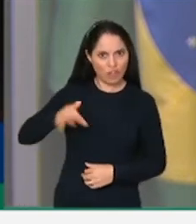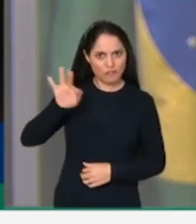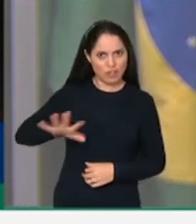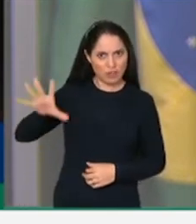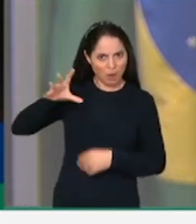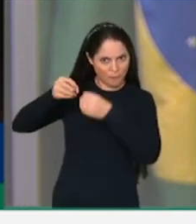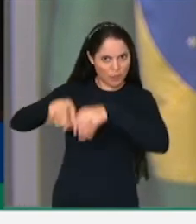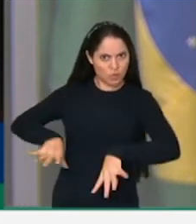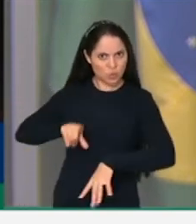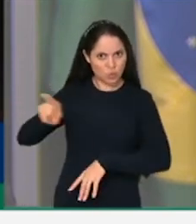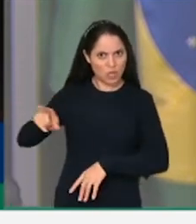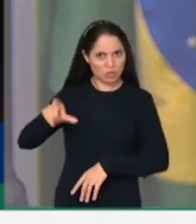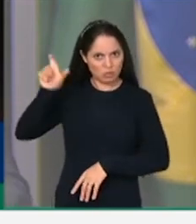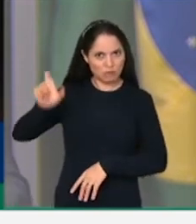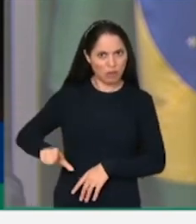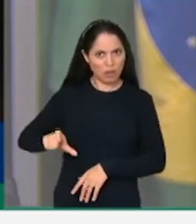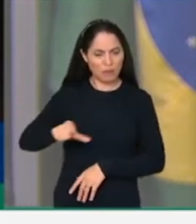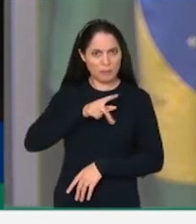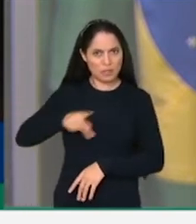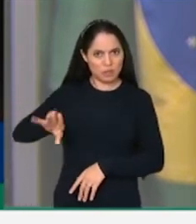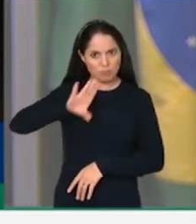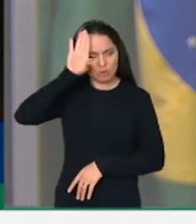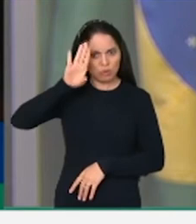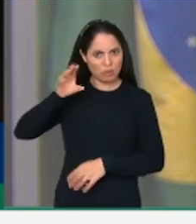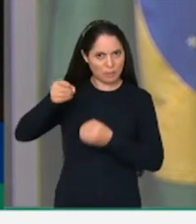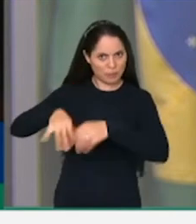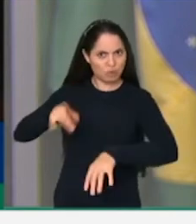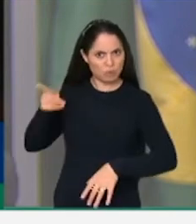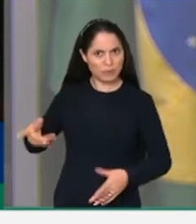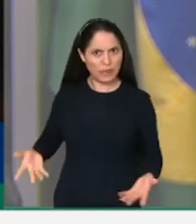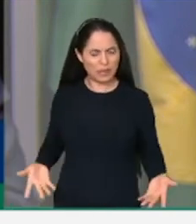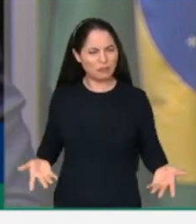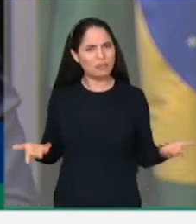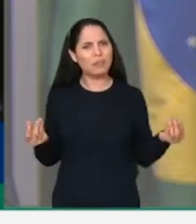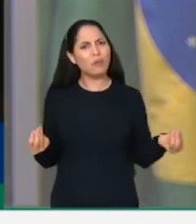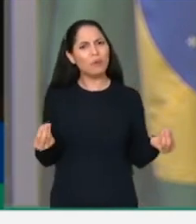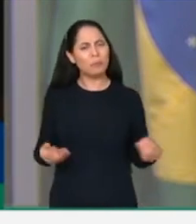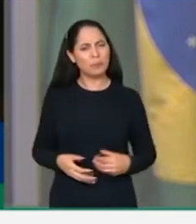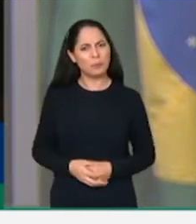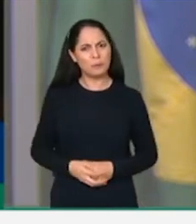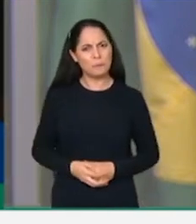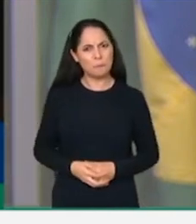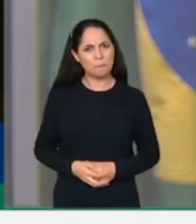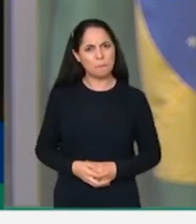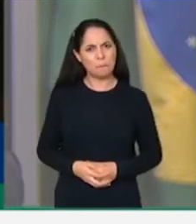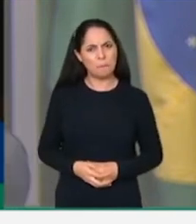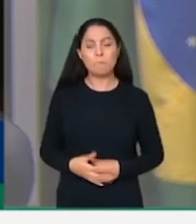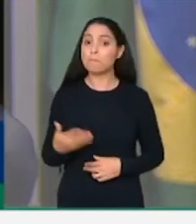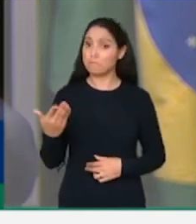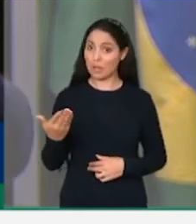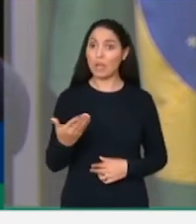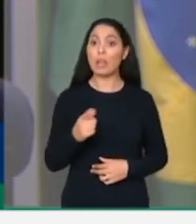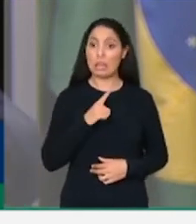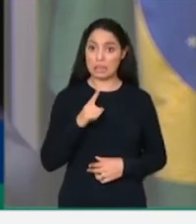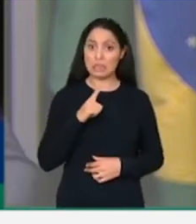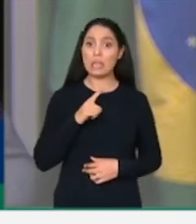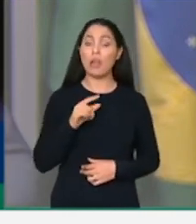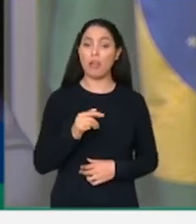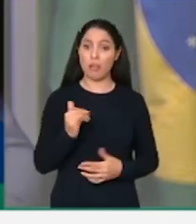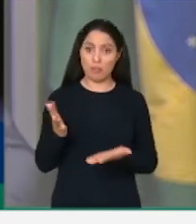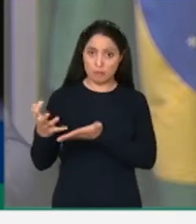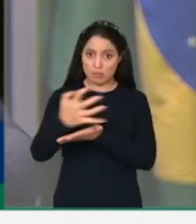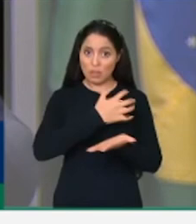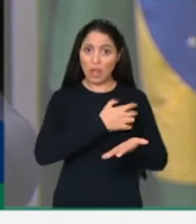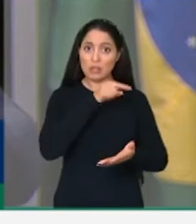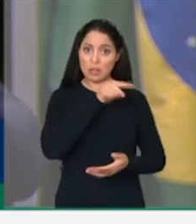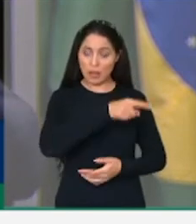imagem do presidente. Aí, a prefeitura, após eu fazer a divulgação desses dados, a prefeitura de Niterói, divulgou um dado aqui,